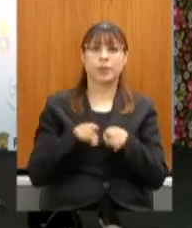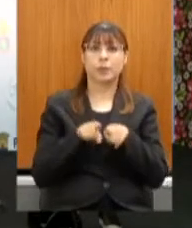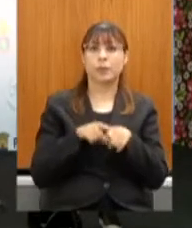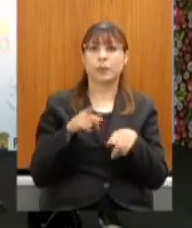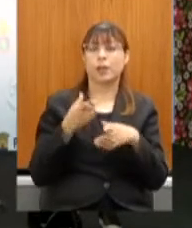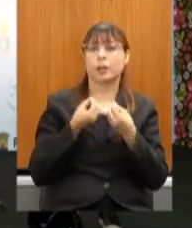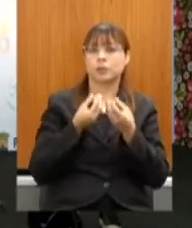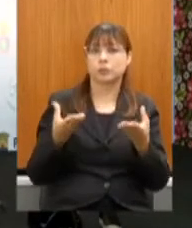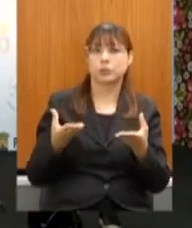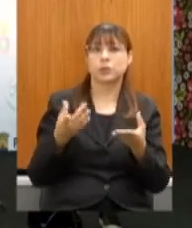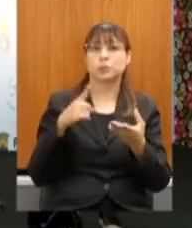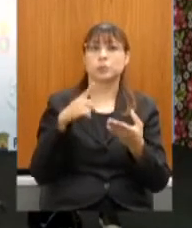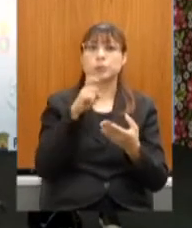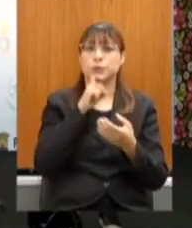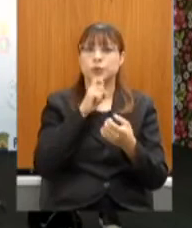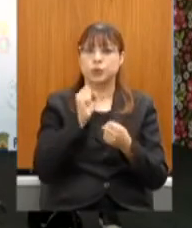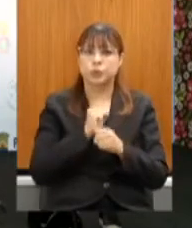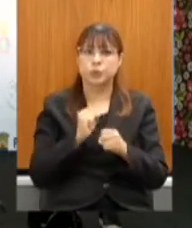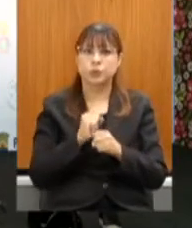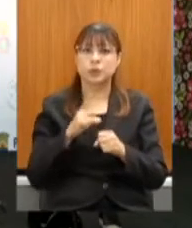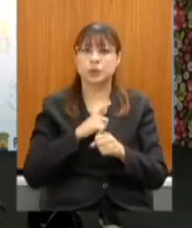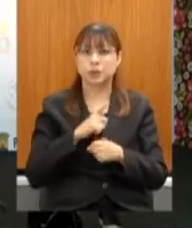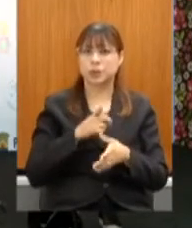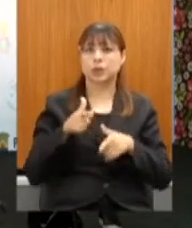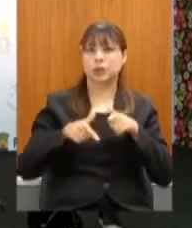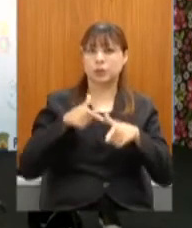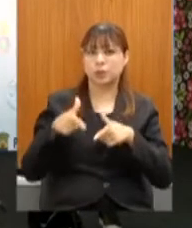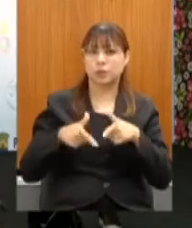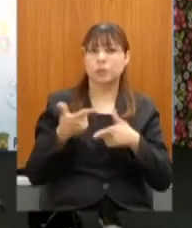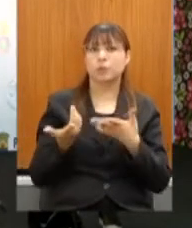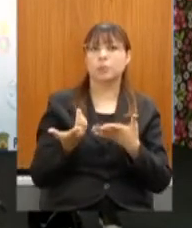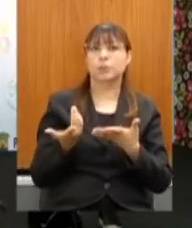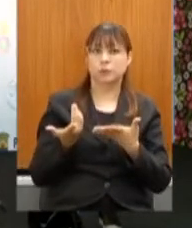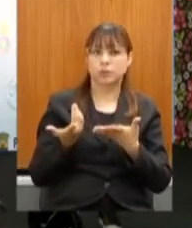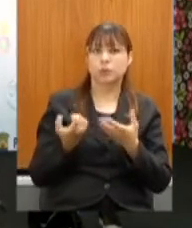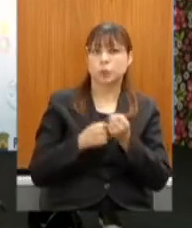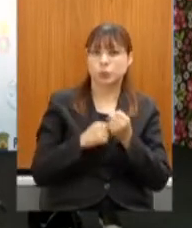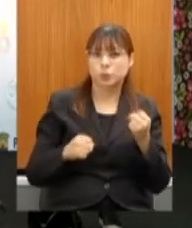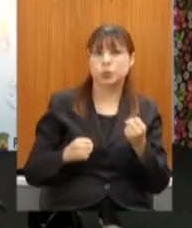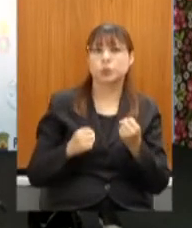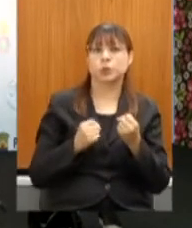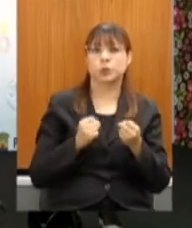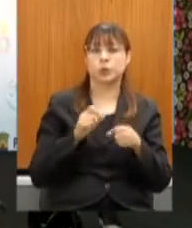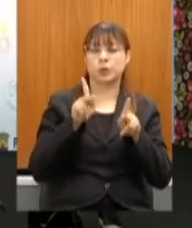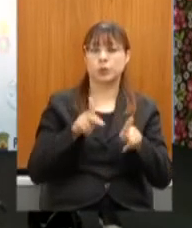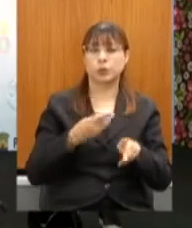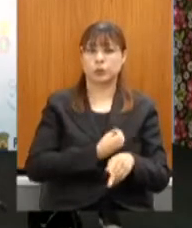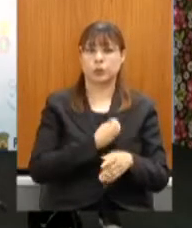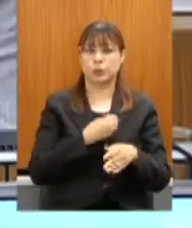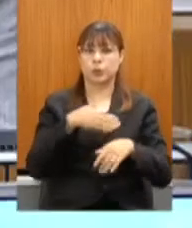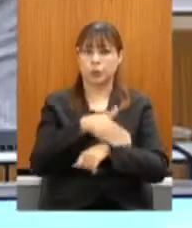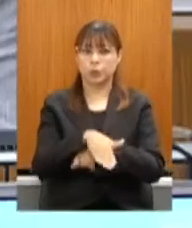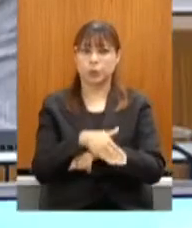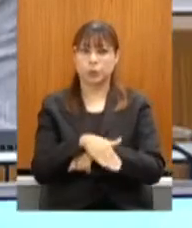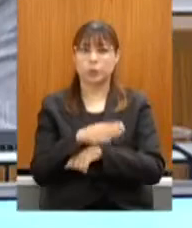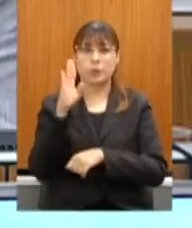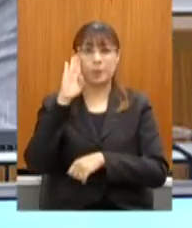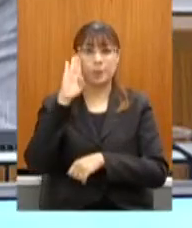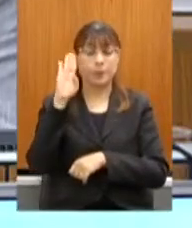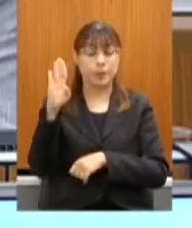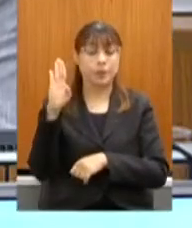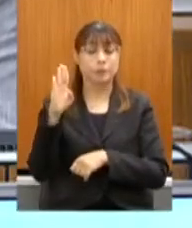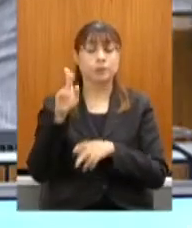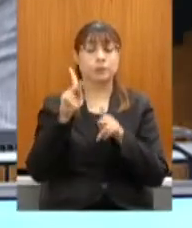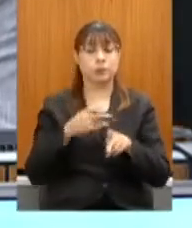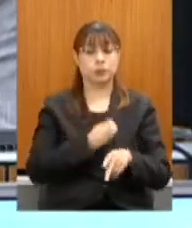fizemos uma campanha muito grande para os moradores de rua e, sobretudo, para os moradores de rua que são artistas.